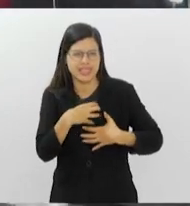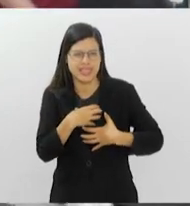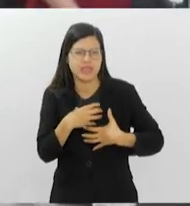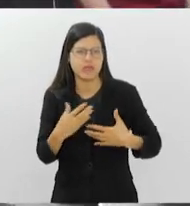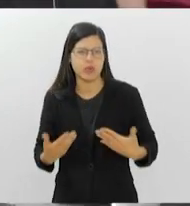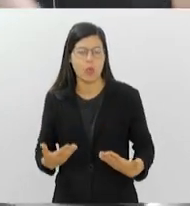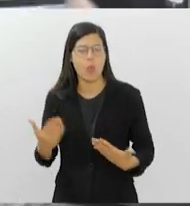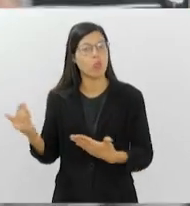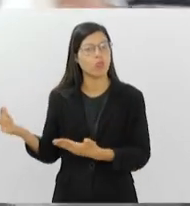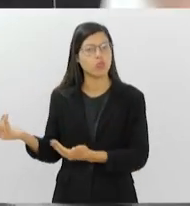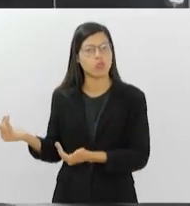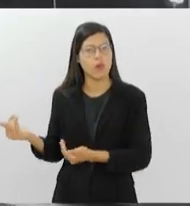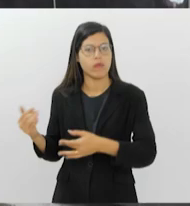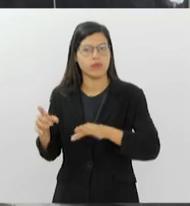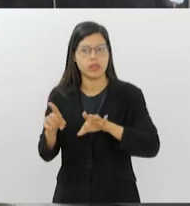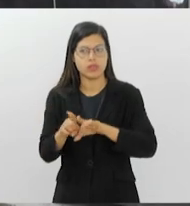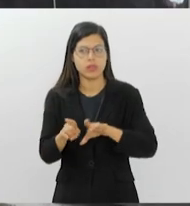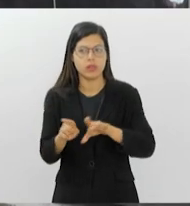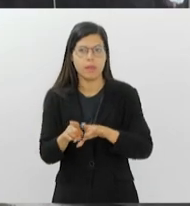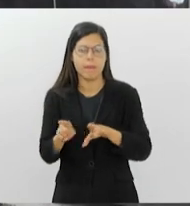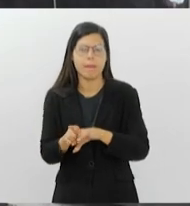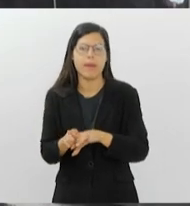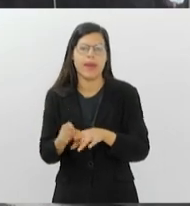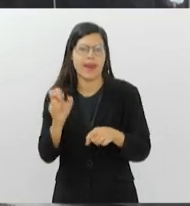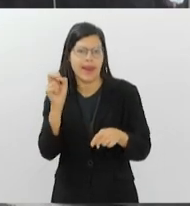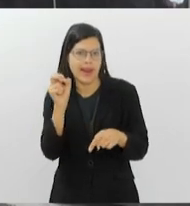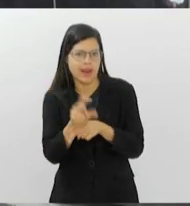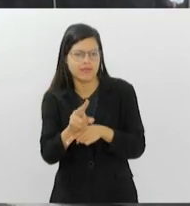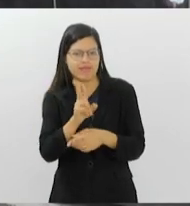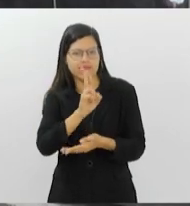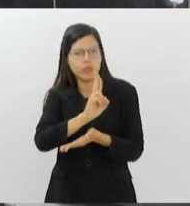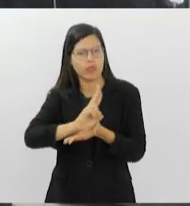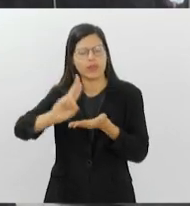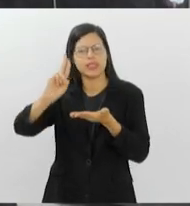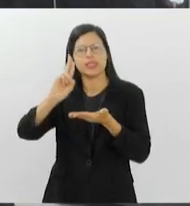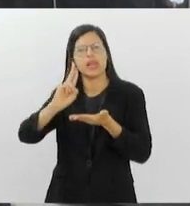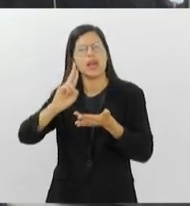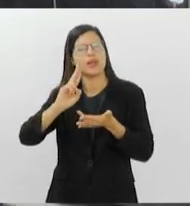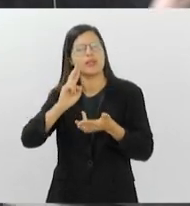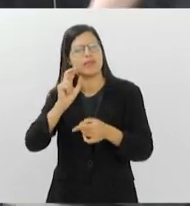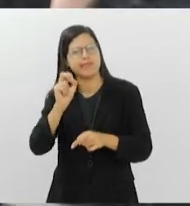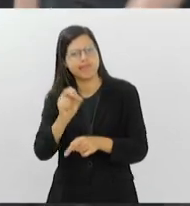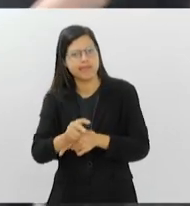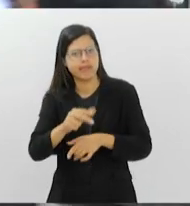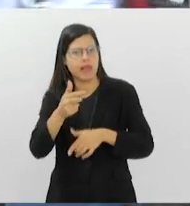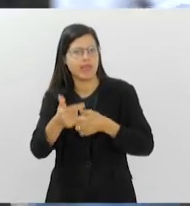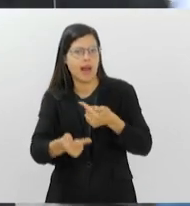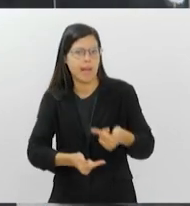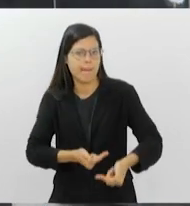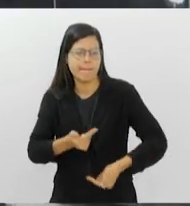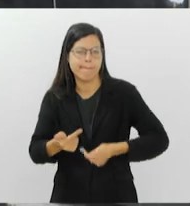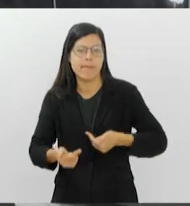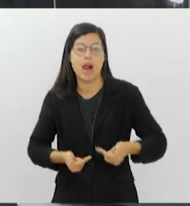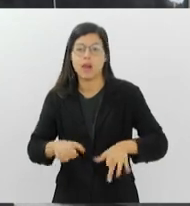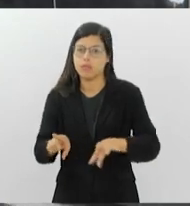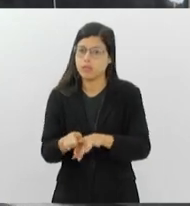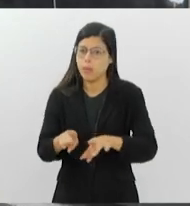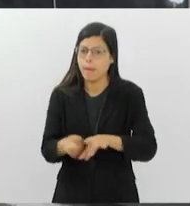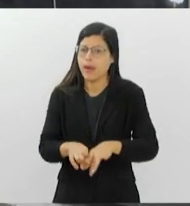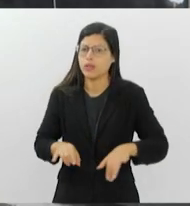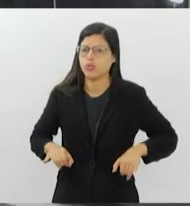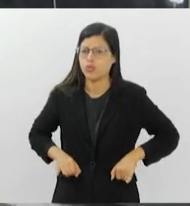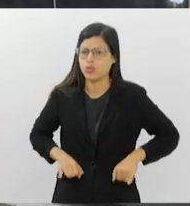também, com o ingresso na universidade, a entrada no mercado de trabalho, também sofrem pressões,